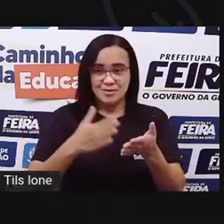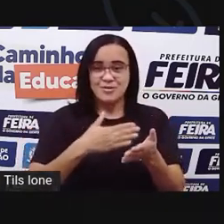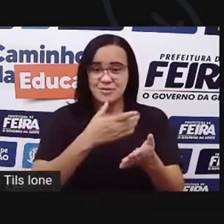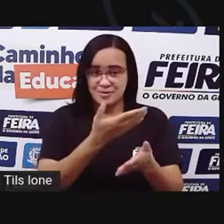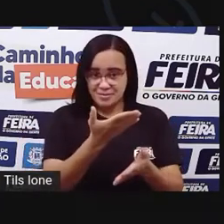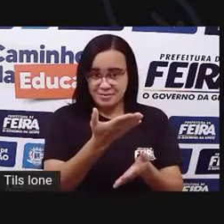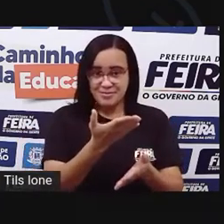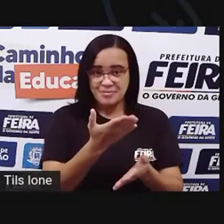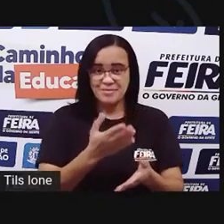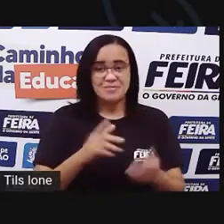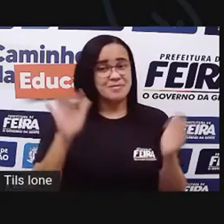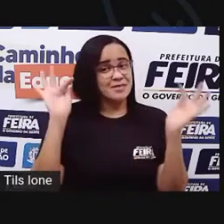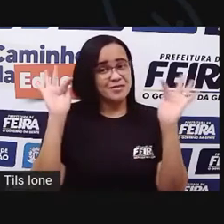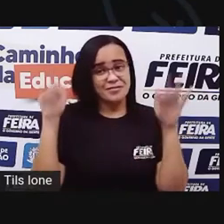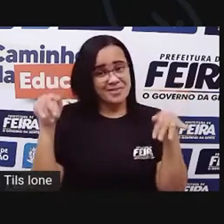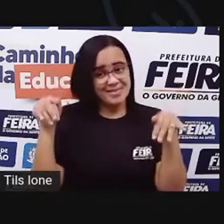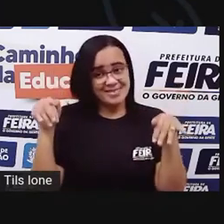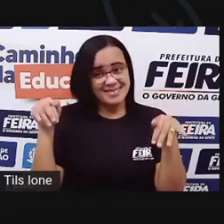Enfim.